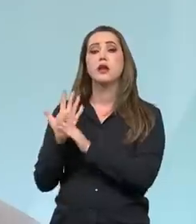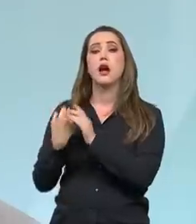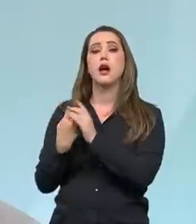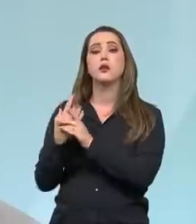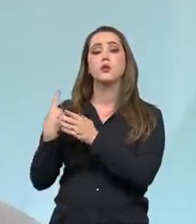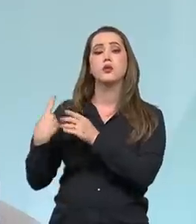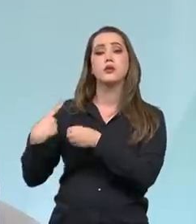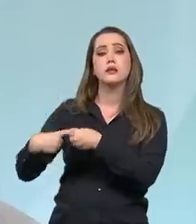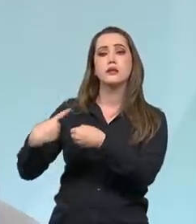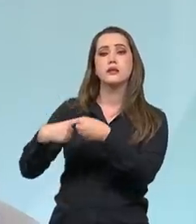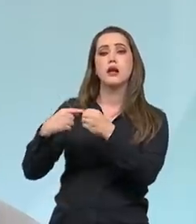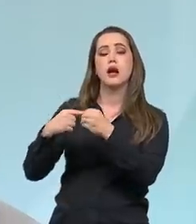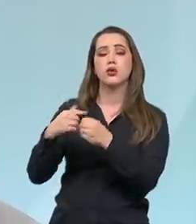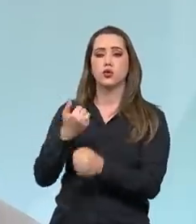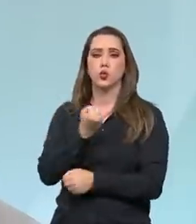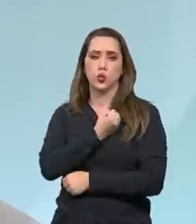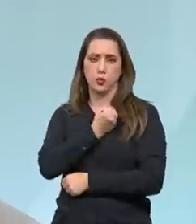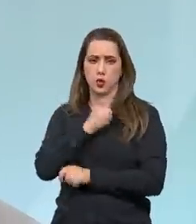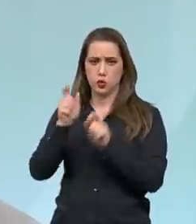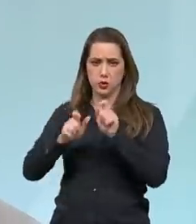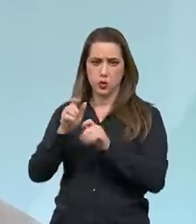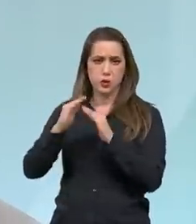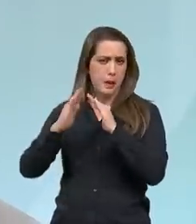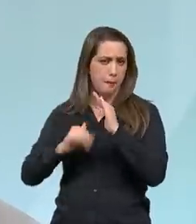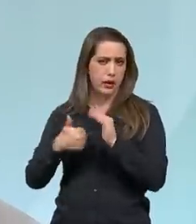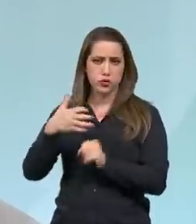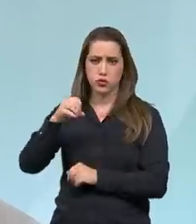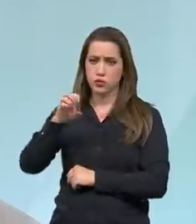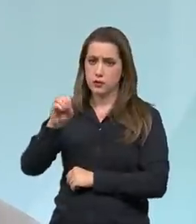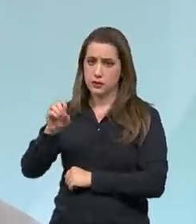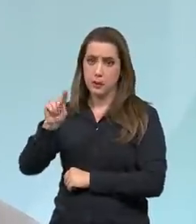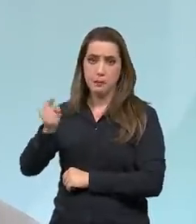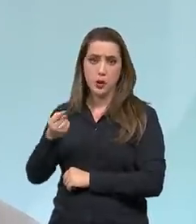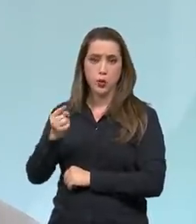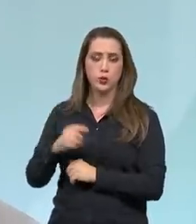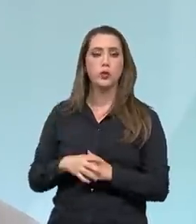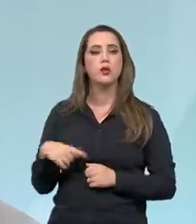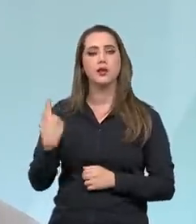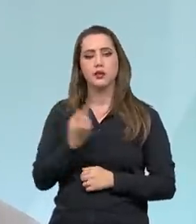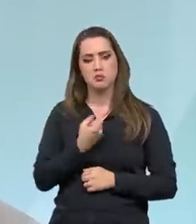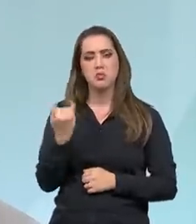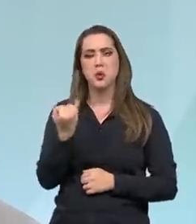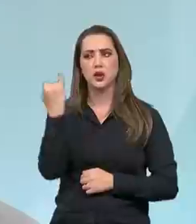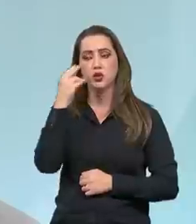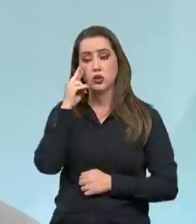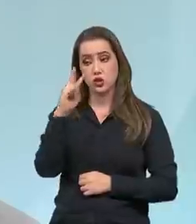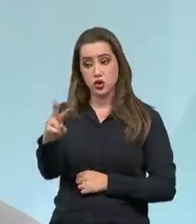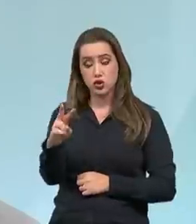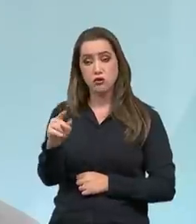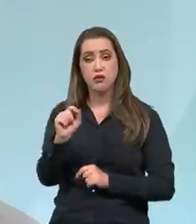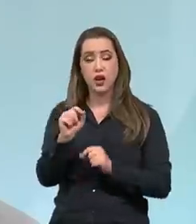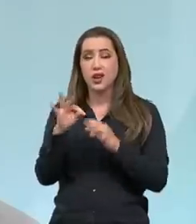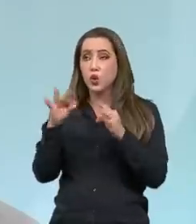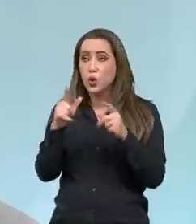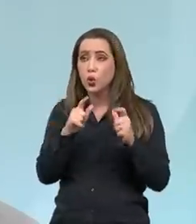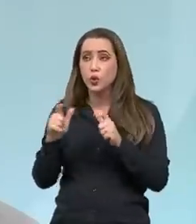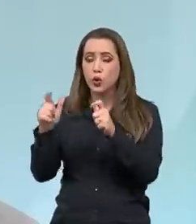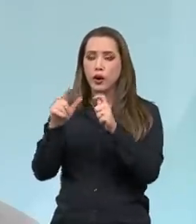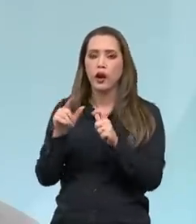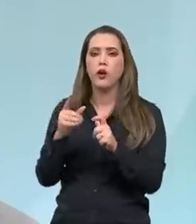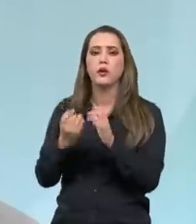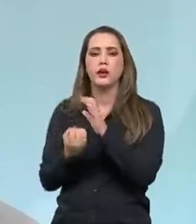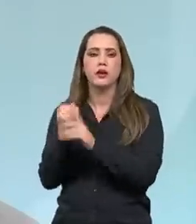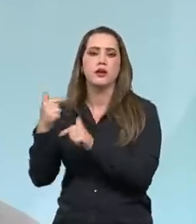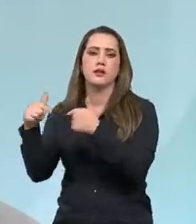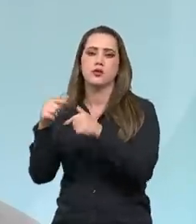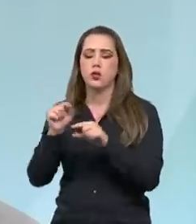municípios com menos de 100 mil habitantes. Então, isso é significativo. Nós temos também uma descentralização do emprego. Quando você mergulha nesses novos